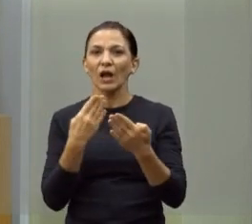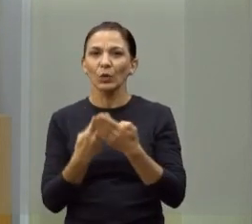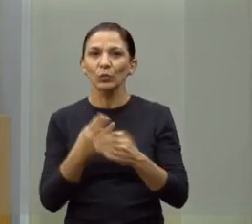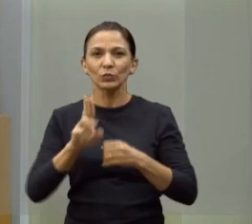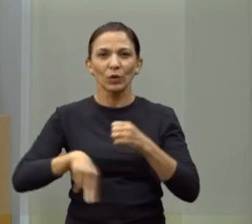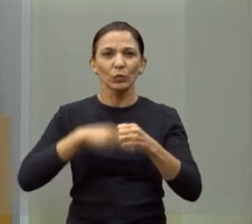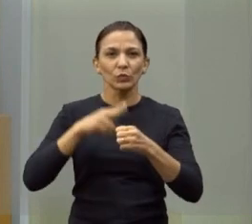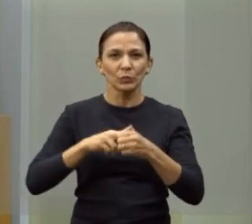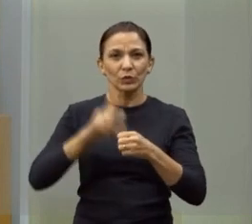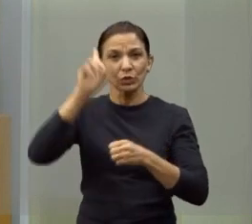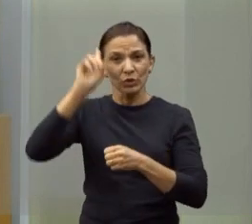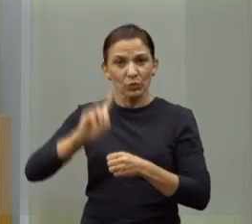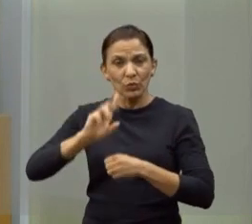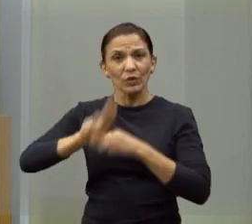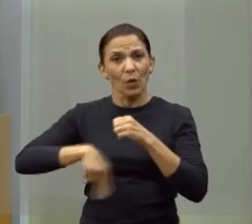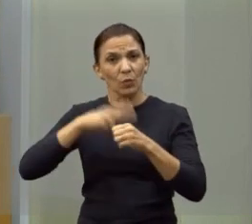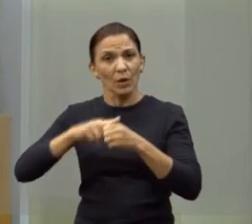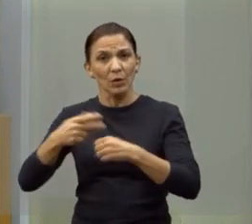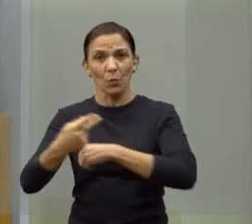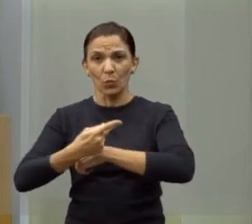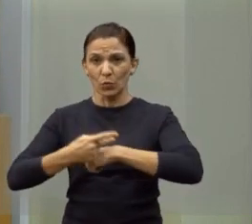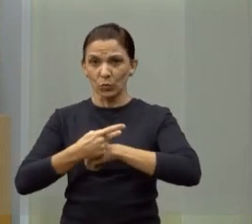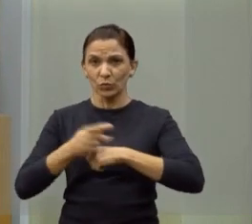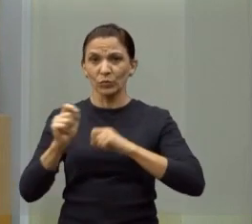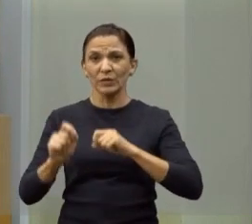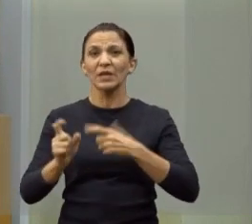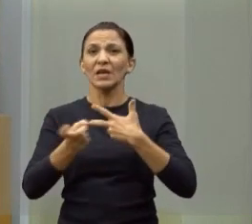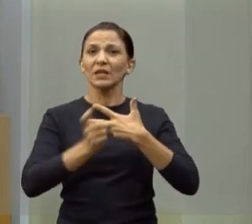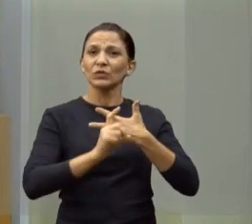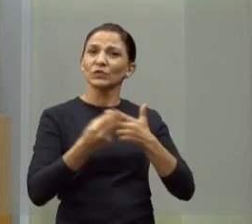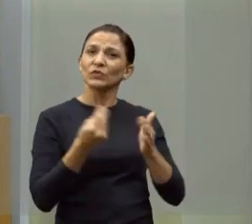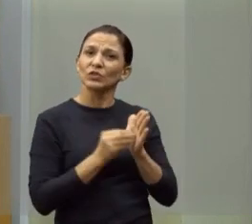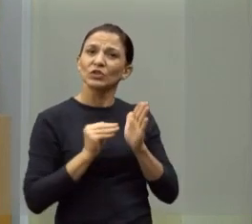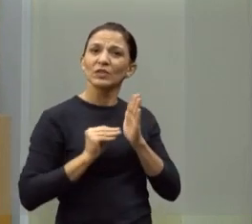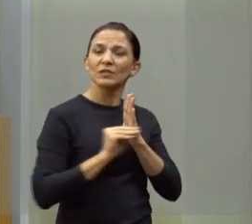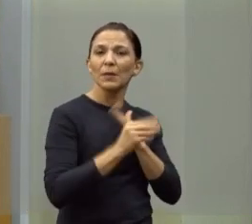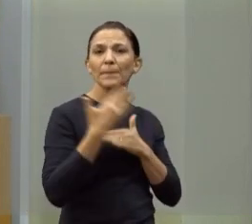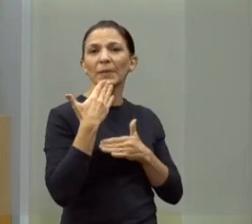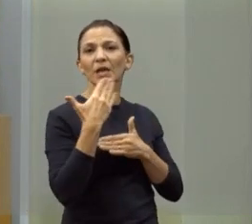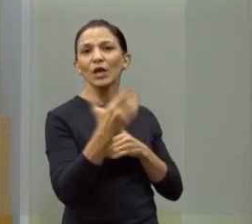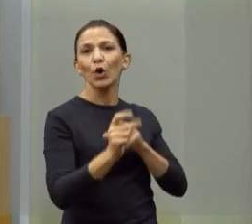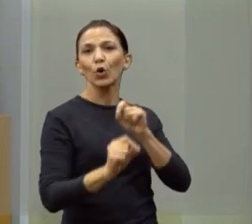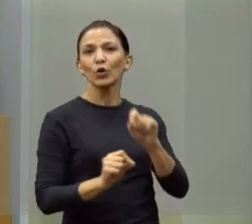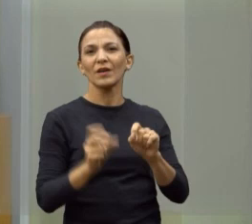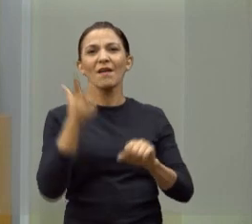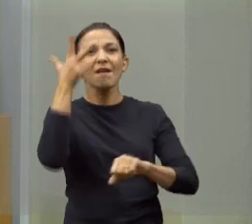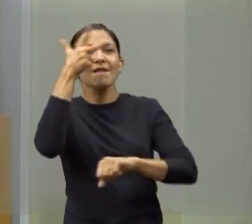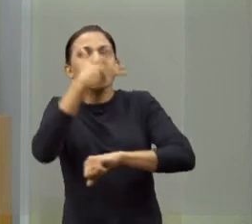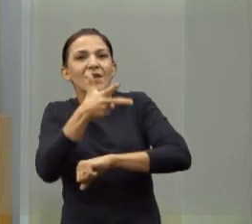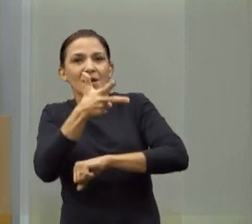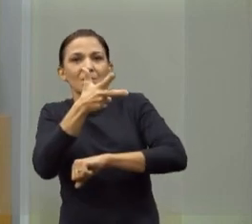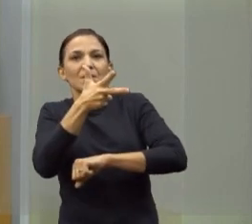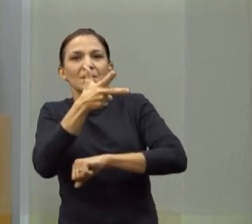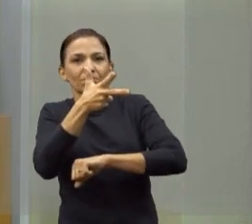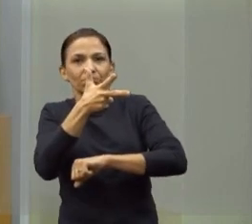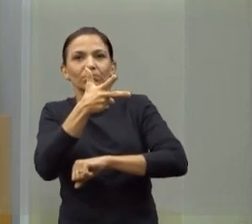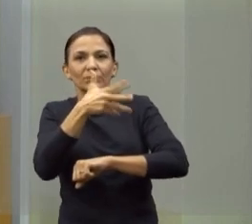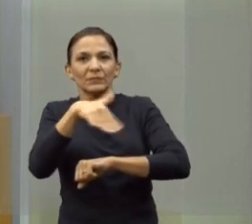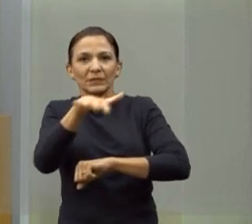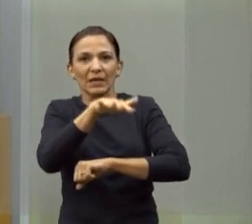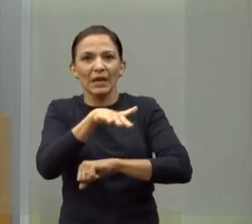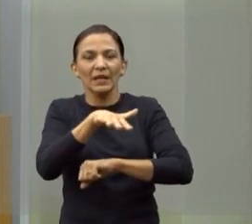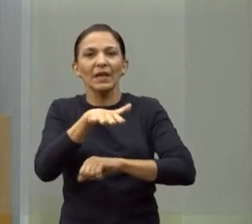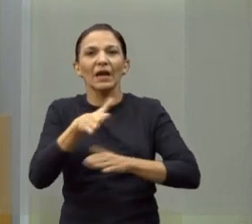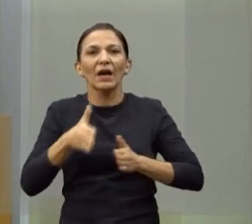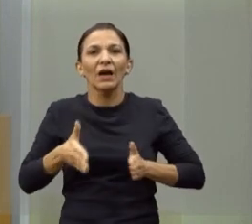Unesp, o GEAM, me procura, e nós fazemos para o Poder Executivo uma indicação solicitando câmeras, a instalação de câmeras ali na